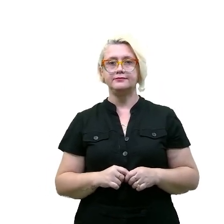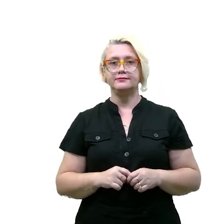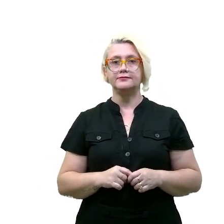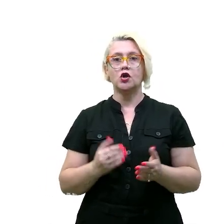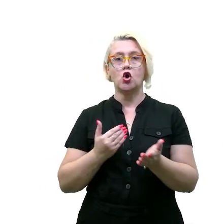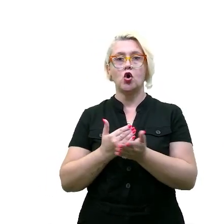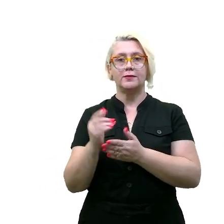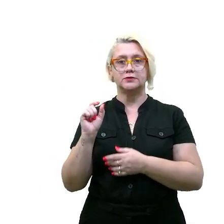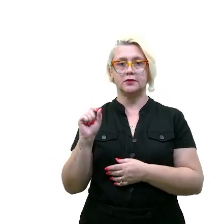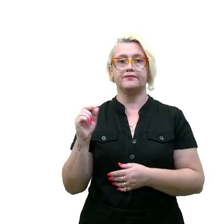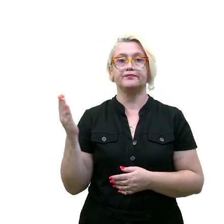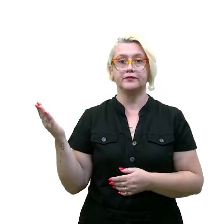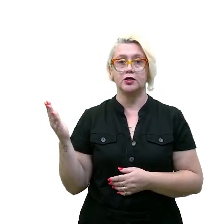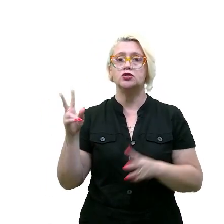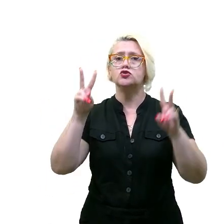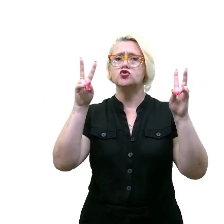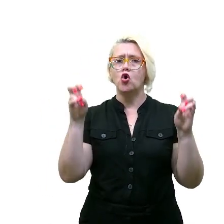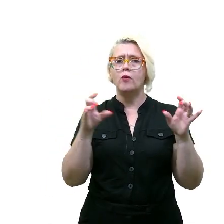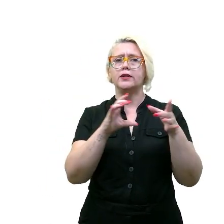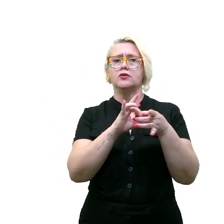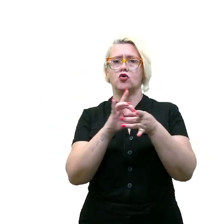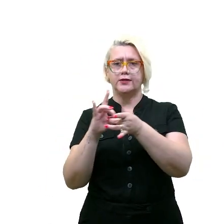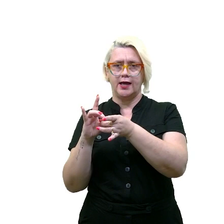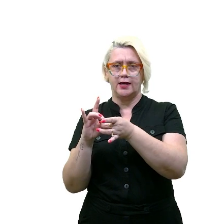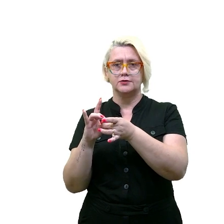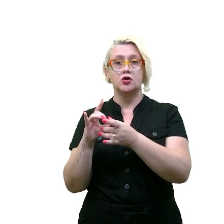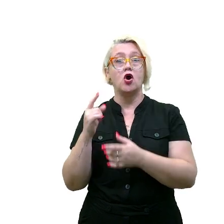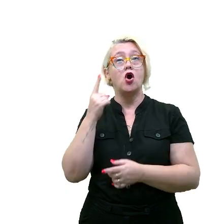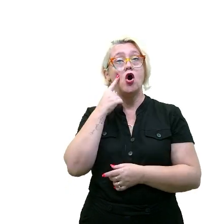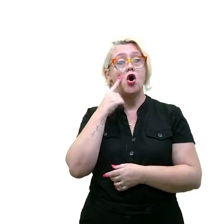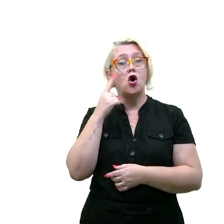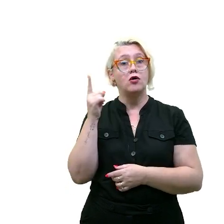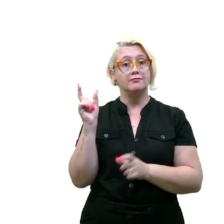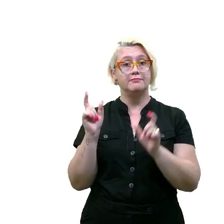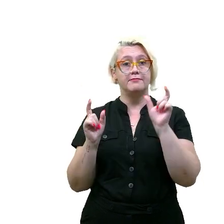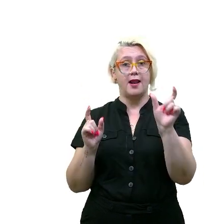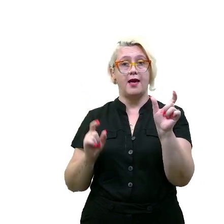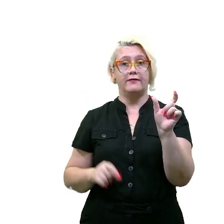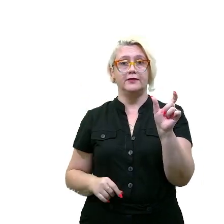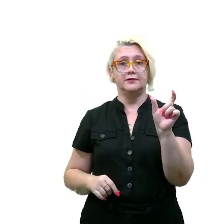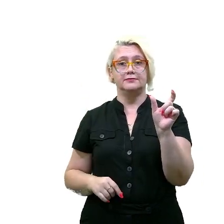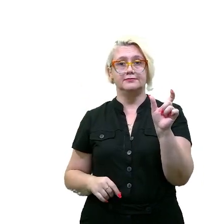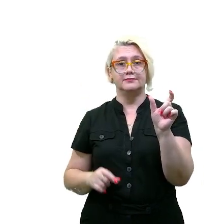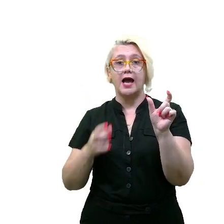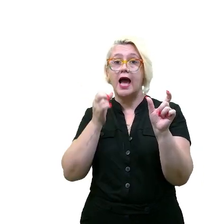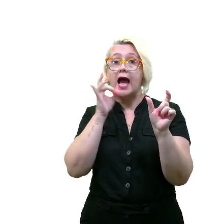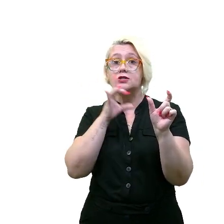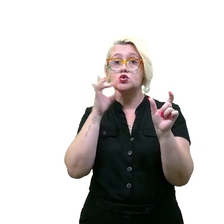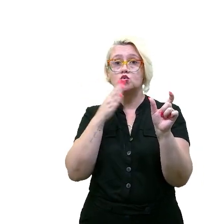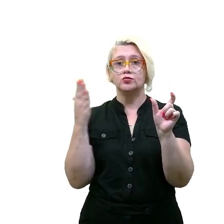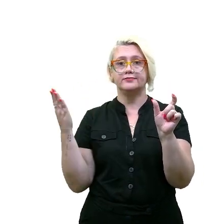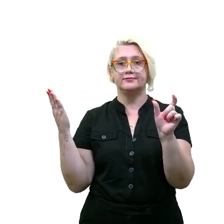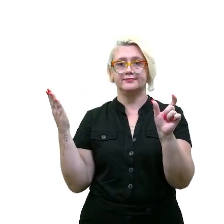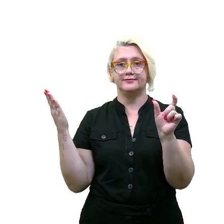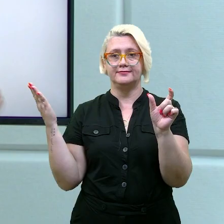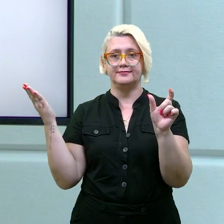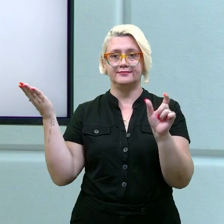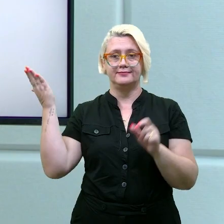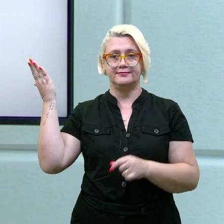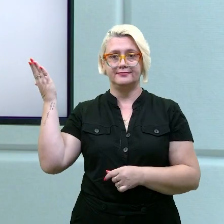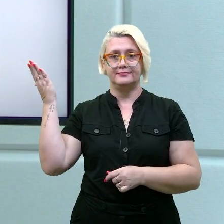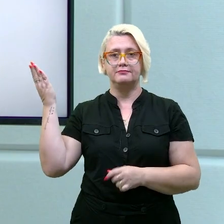Começamos aí. Nesse contexto, olha o operador argumentativo. Você poderia usar, a